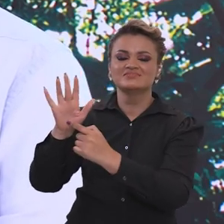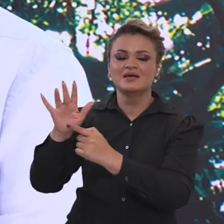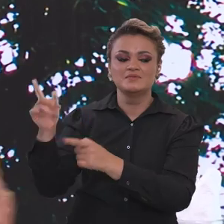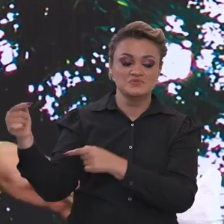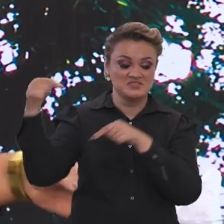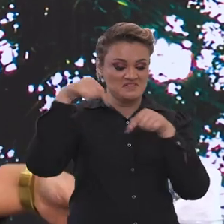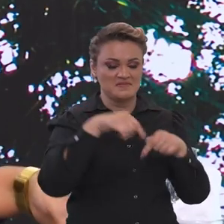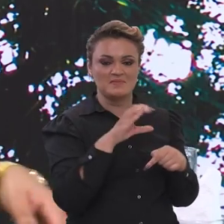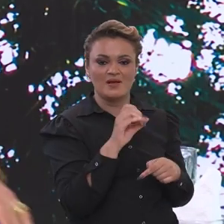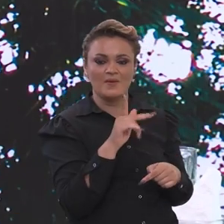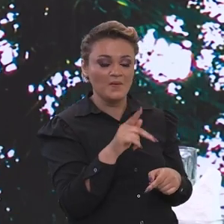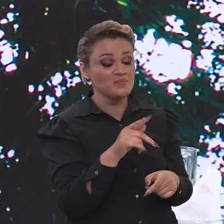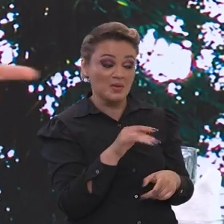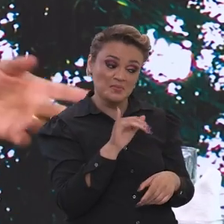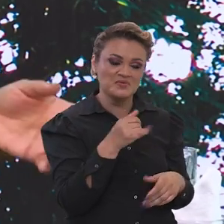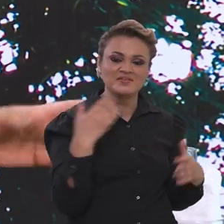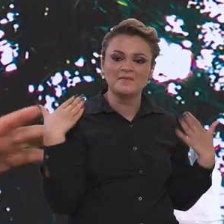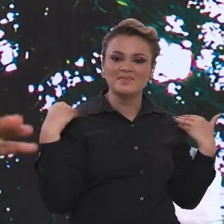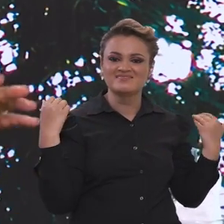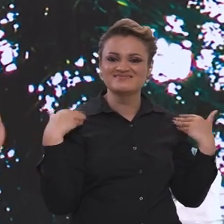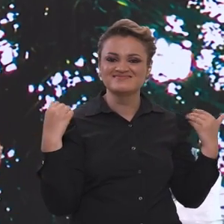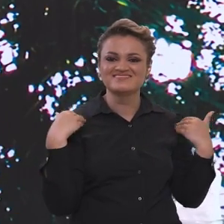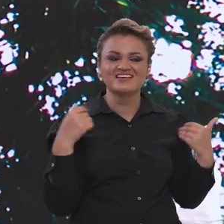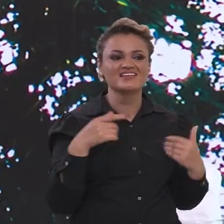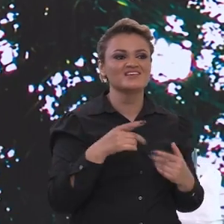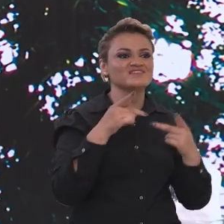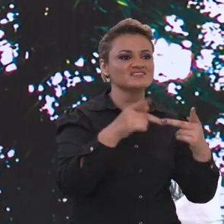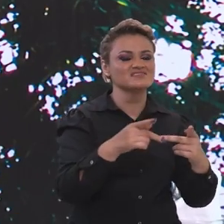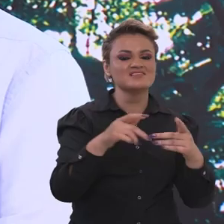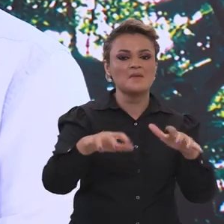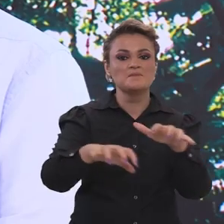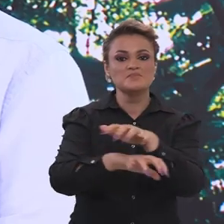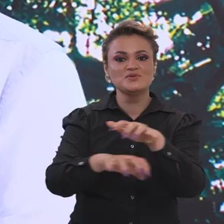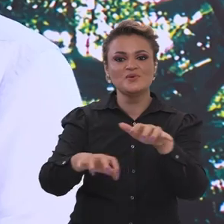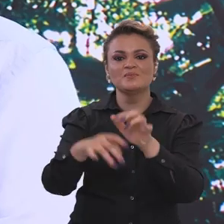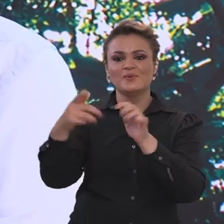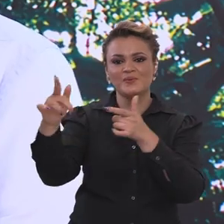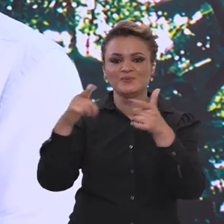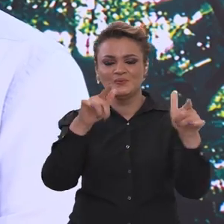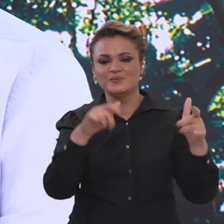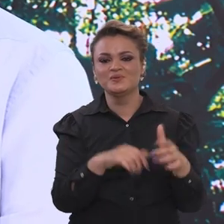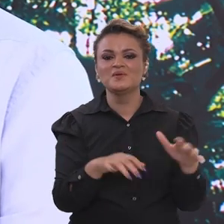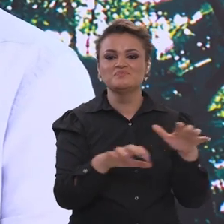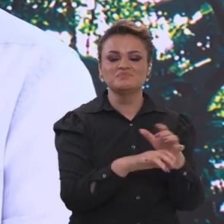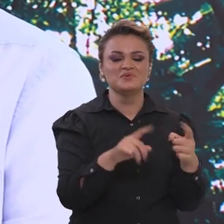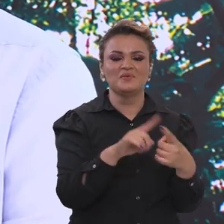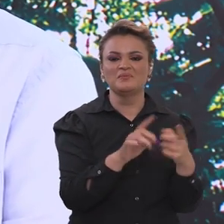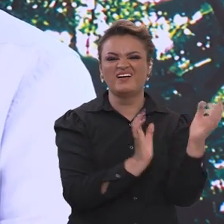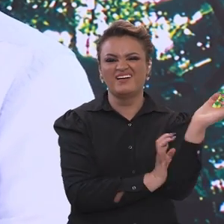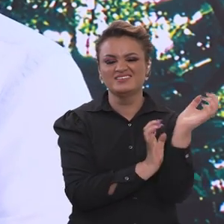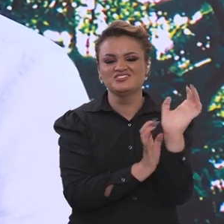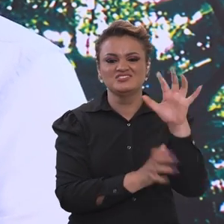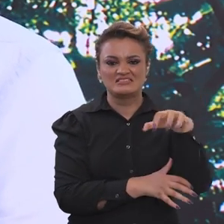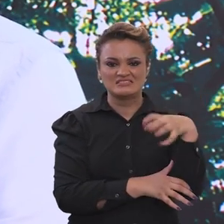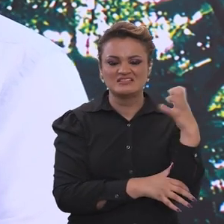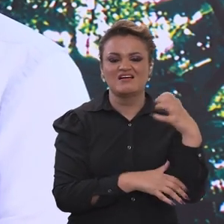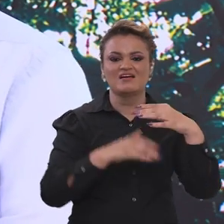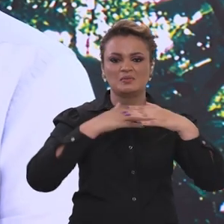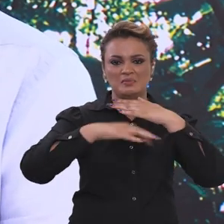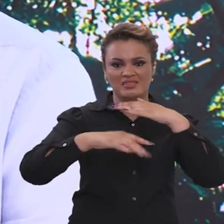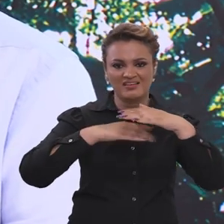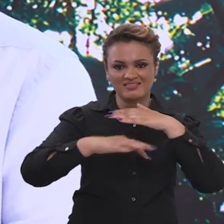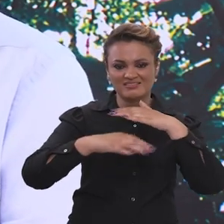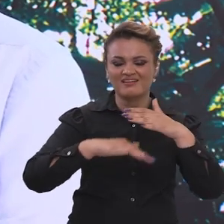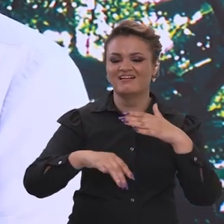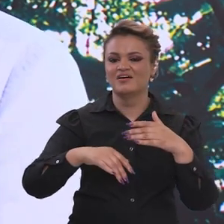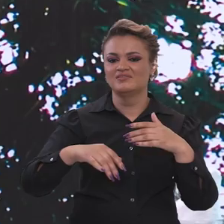o Brasil. E aí quem vem para a COP aproveita e dá uma esticadinha até o Cerrado, por exemplo, conhecer também. Vai conhecer o Cerrado, vai conhecer a Caatinga,